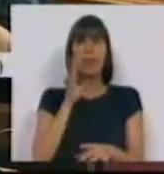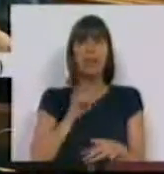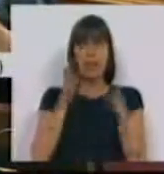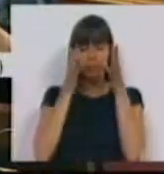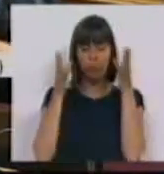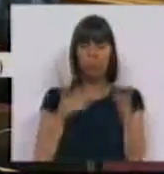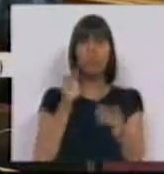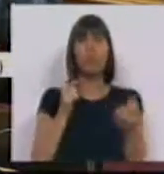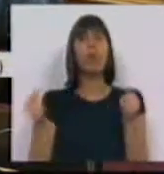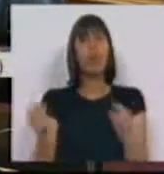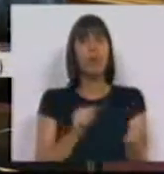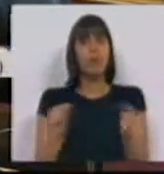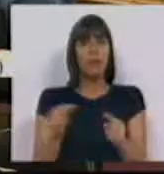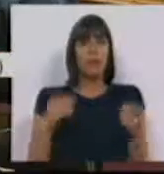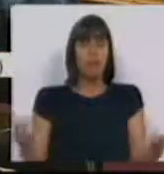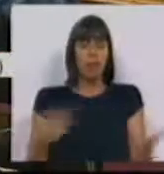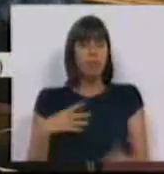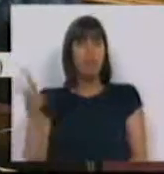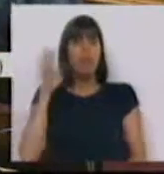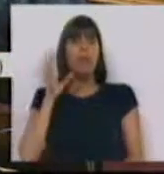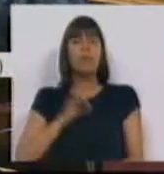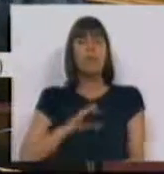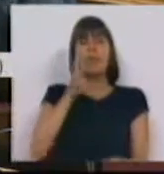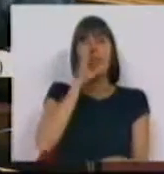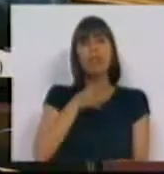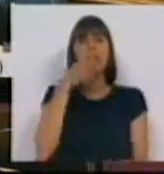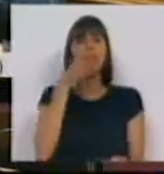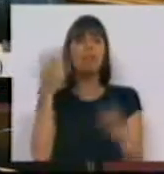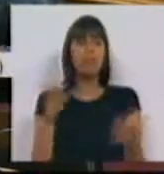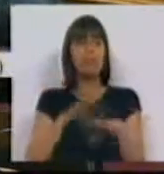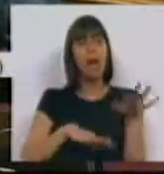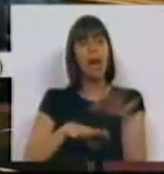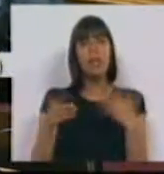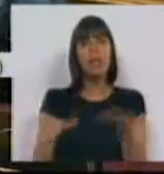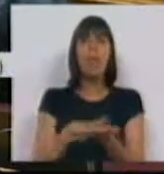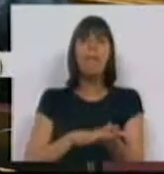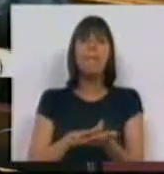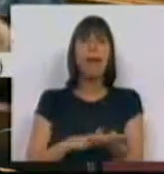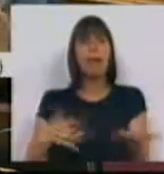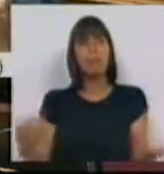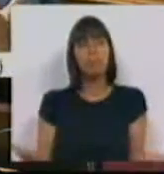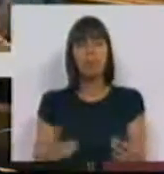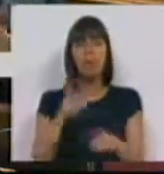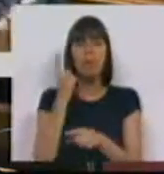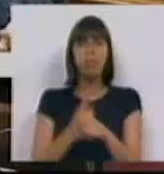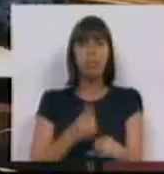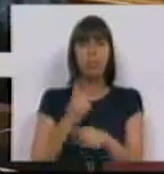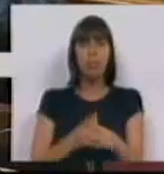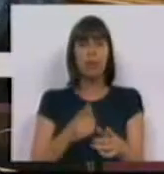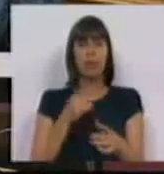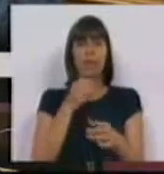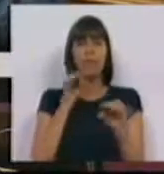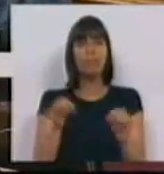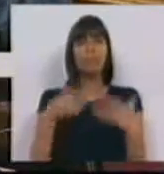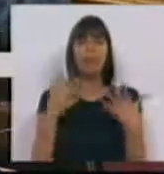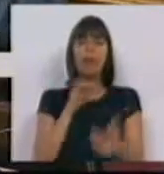centrar um bocadinho este debate. Acabamos de ouvir o Sr. Ministro a justificar a sua ação com base nas sempre as mesmas premissas,